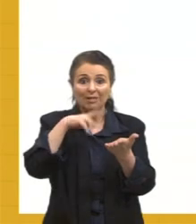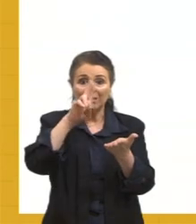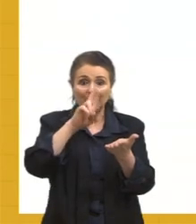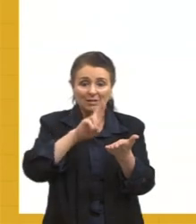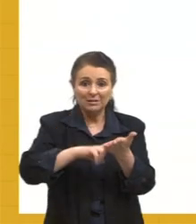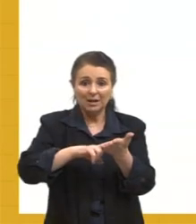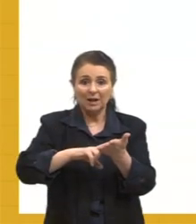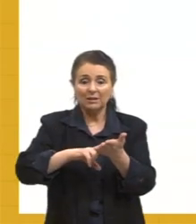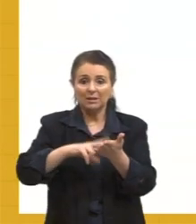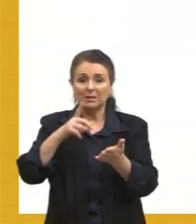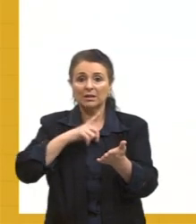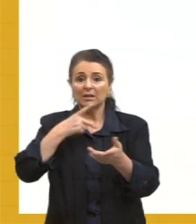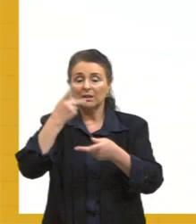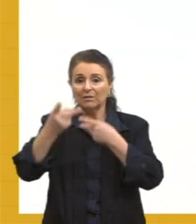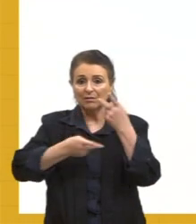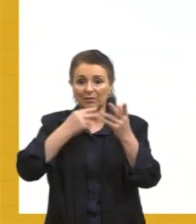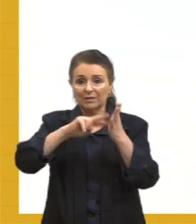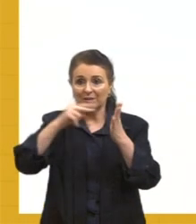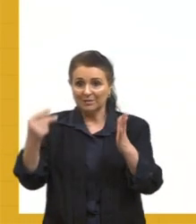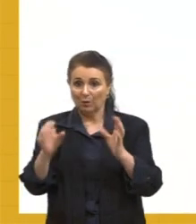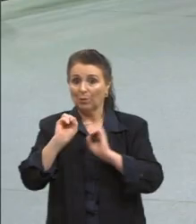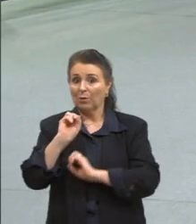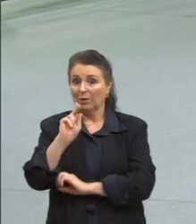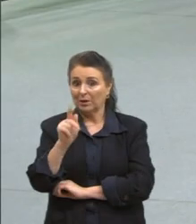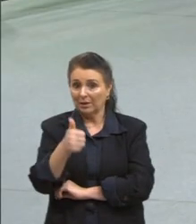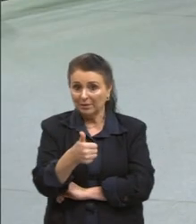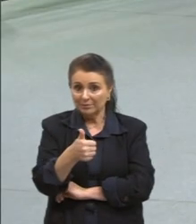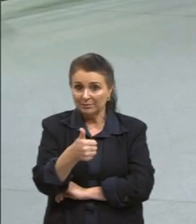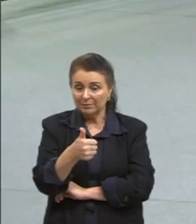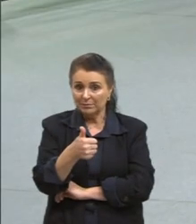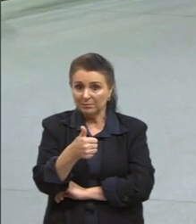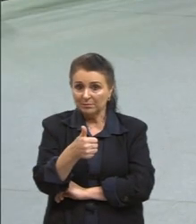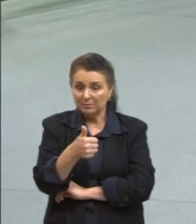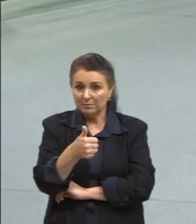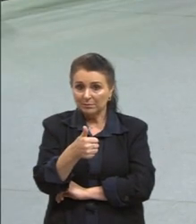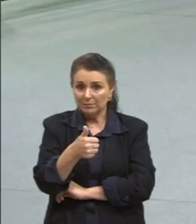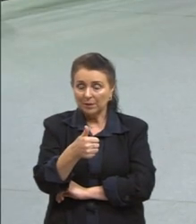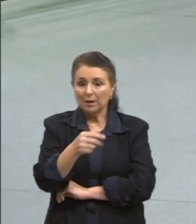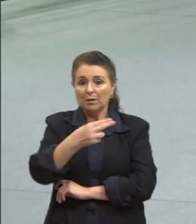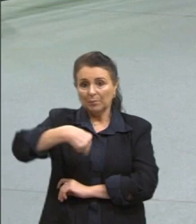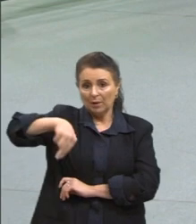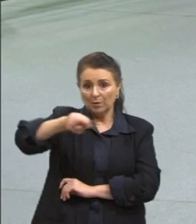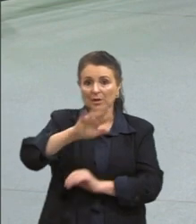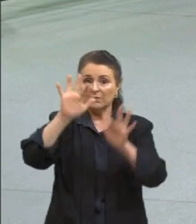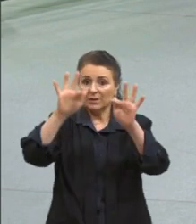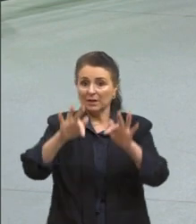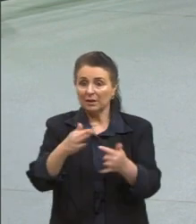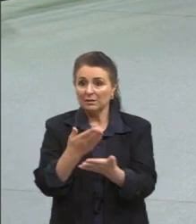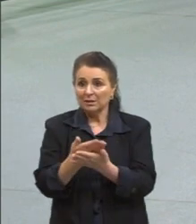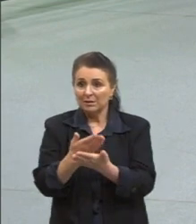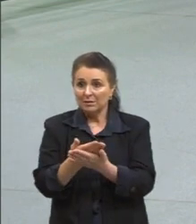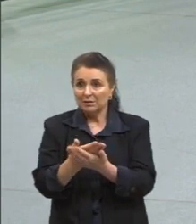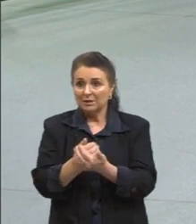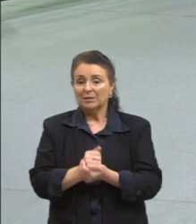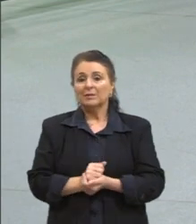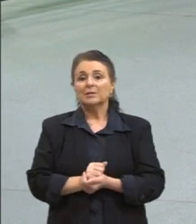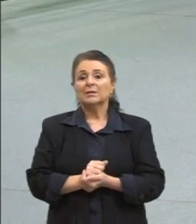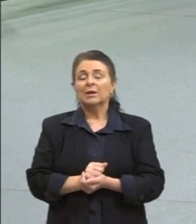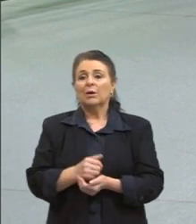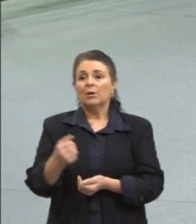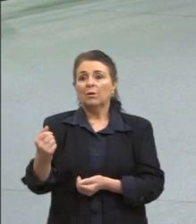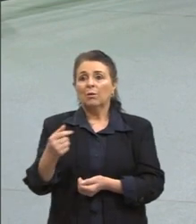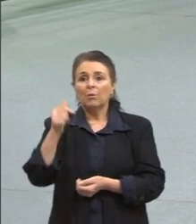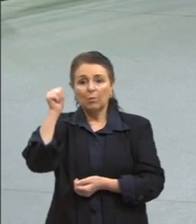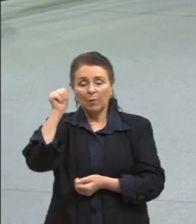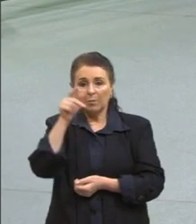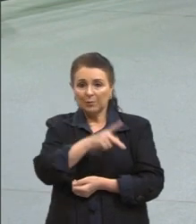sobre essa tradução. Certo, gente? Então, aqui para nós encerrarmos a nossa aula, que vamos encerrar com a Elissa,